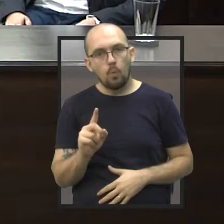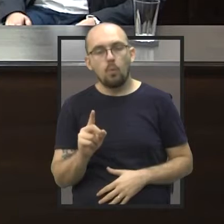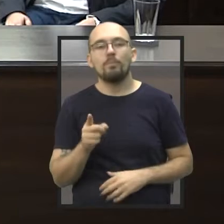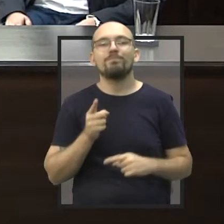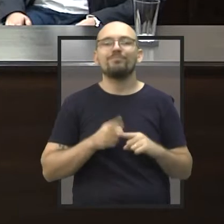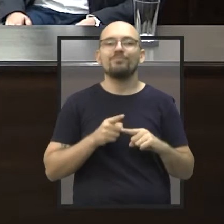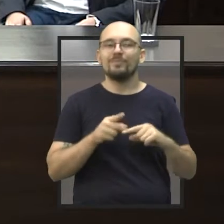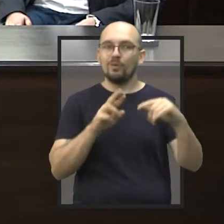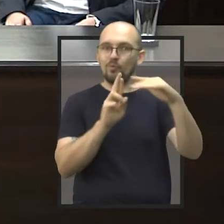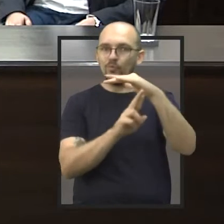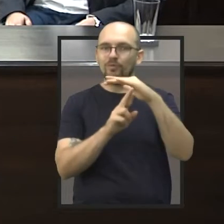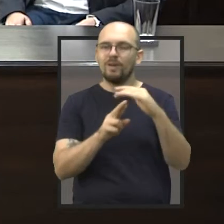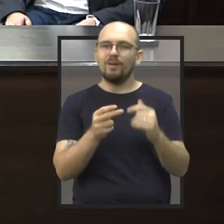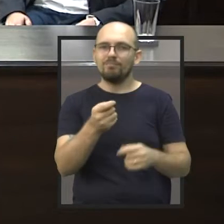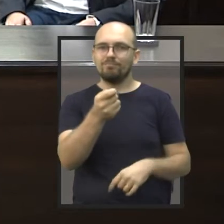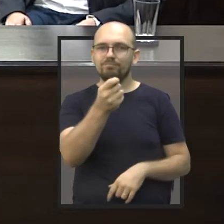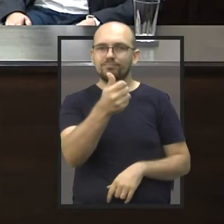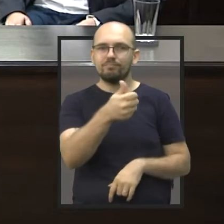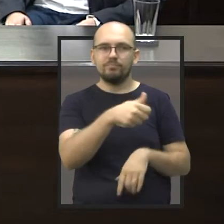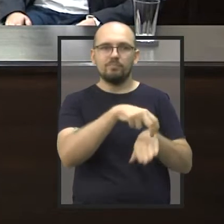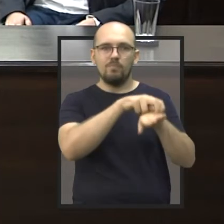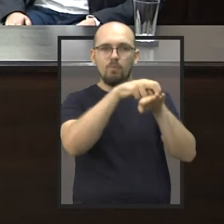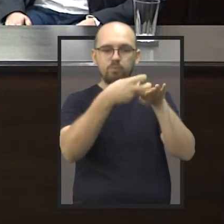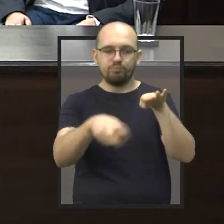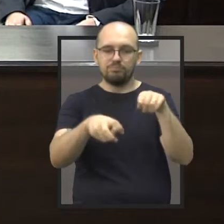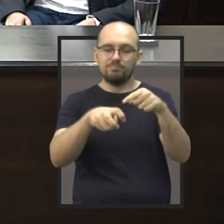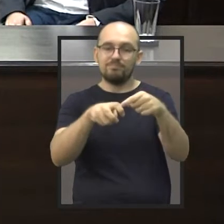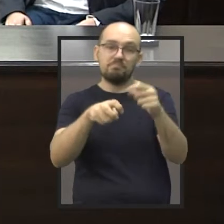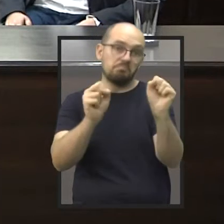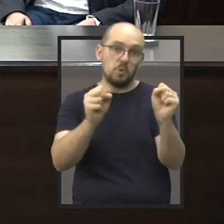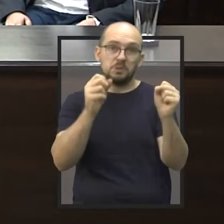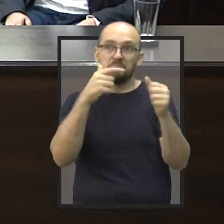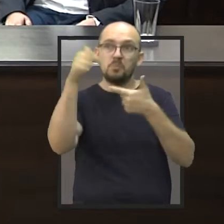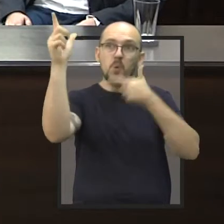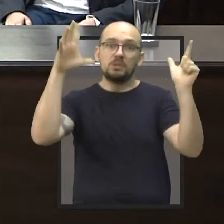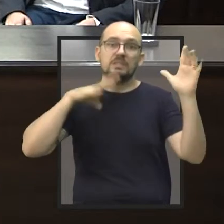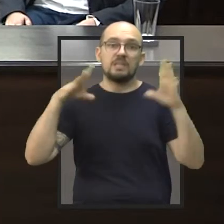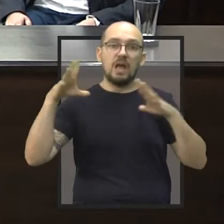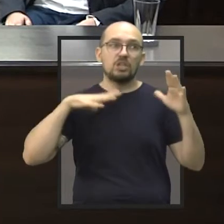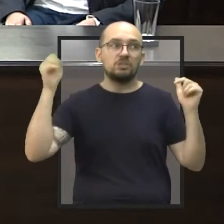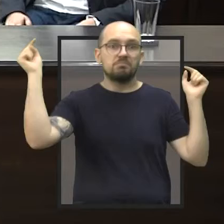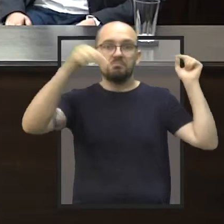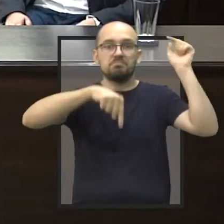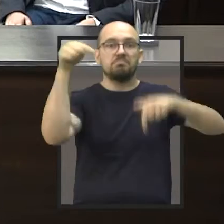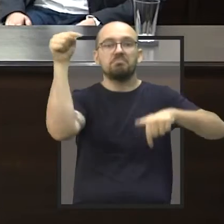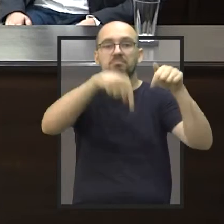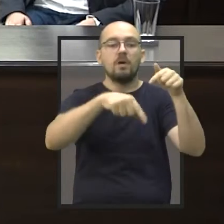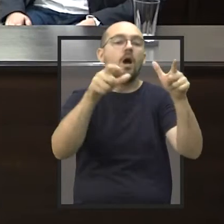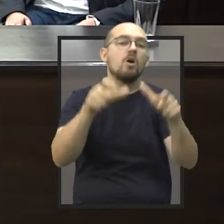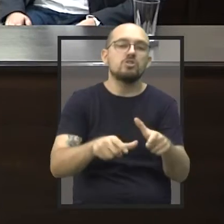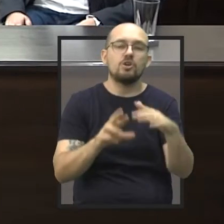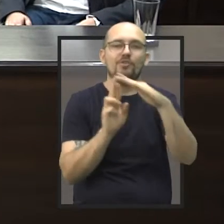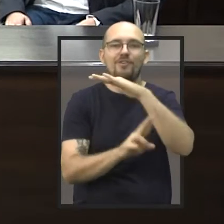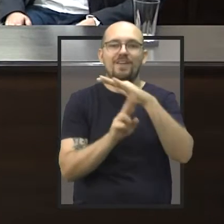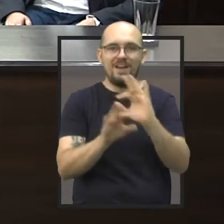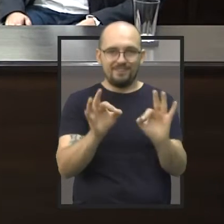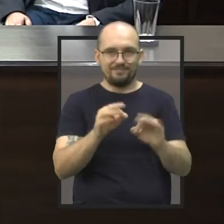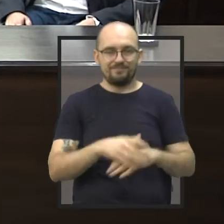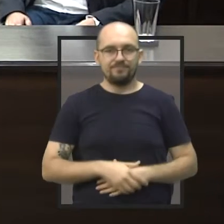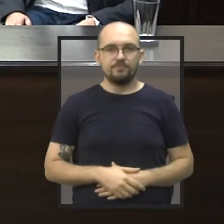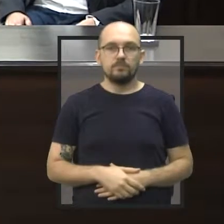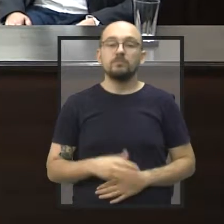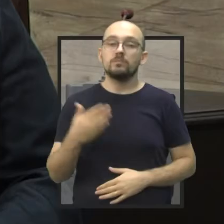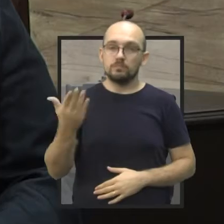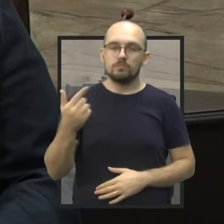ali é uma porta de entrada da cidade. Recebemos visitantes de outros municípios que chegam pela rodoviária. No